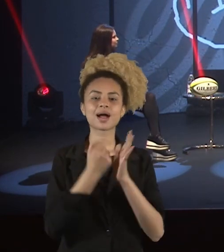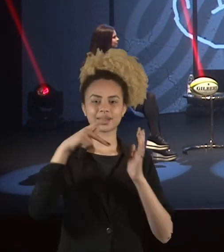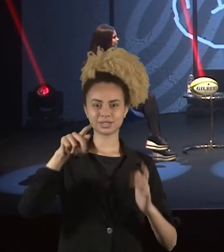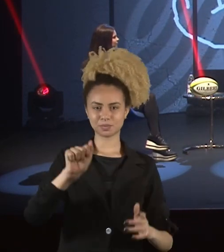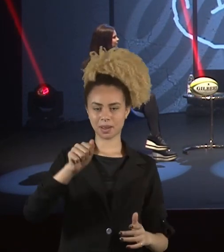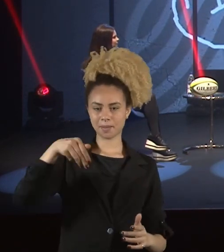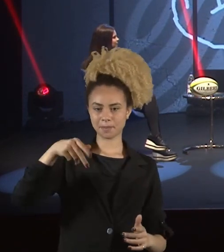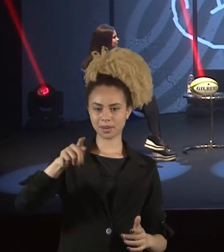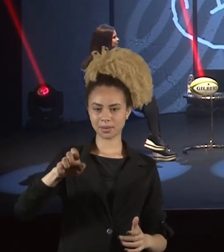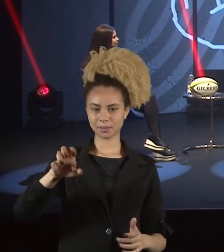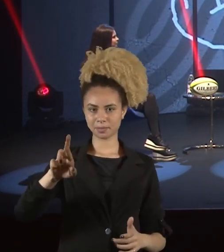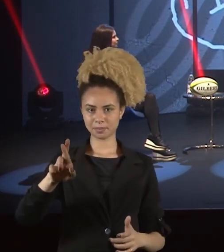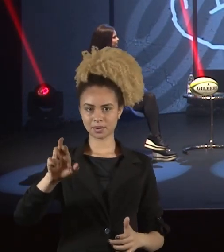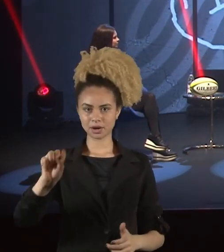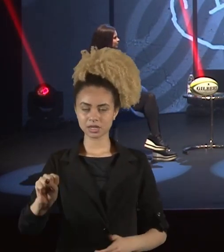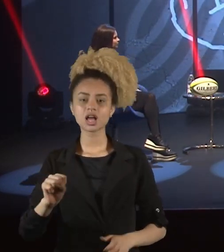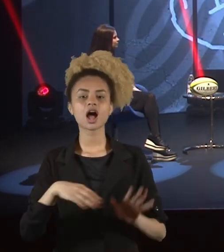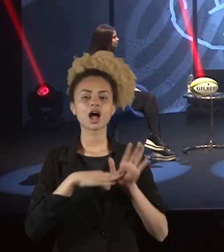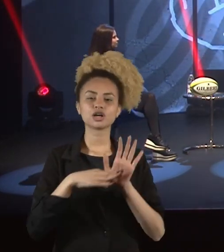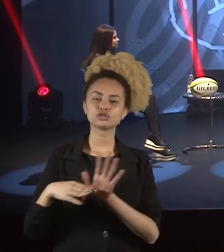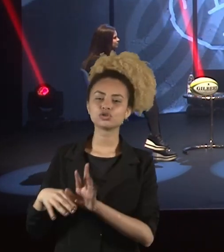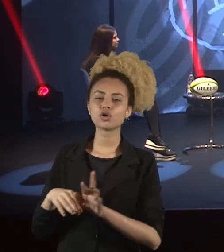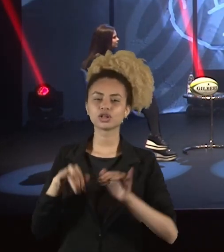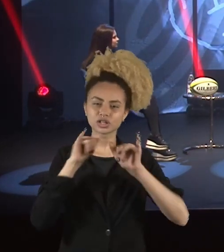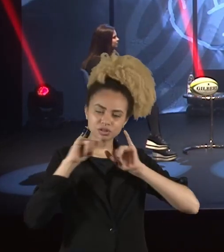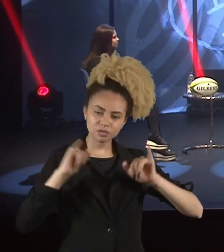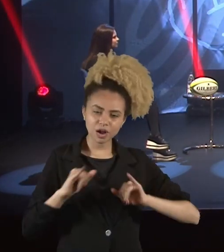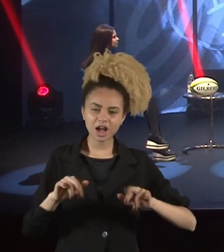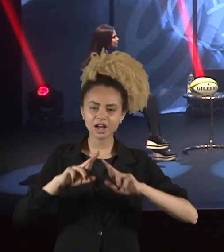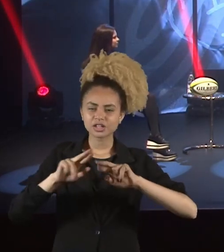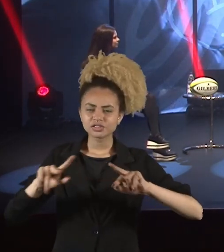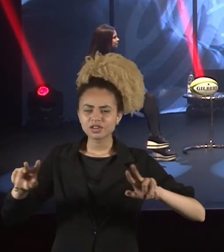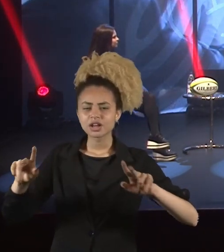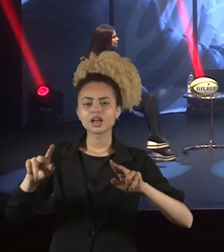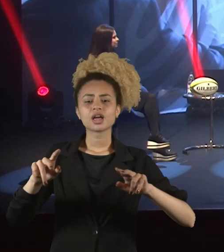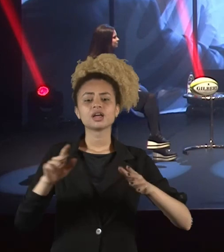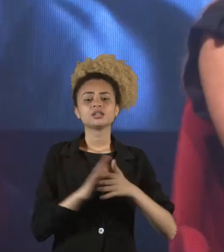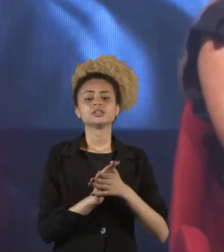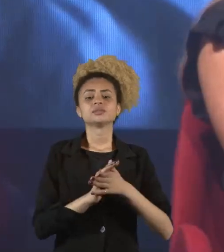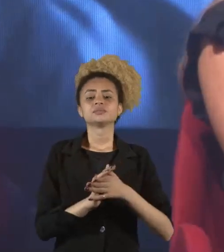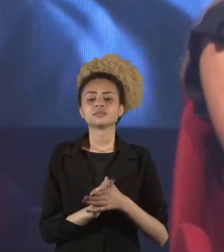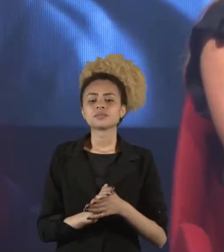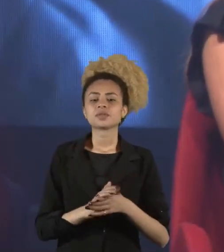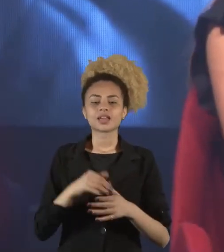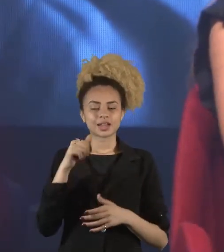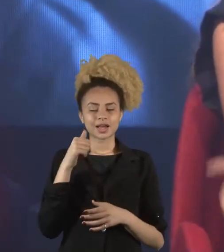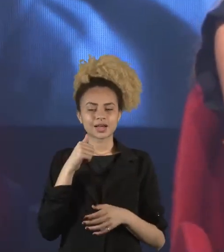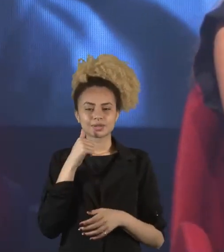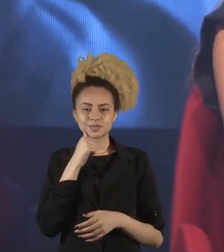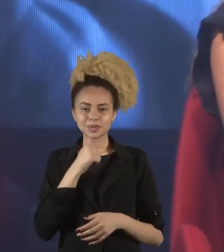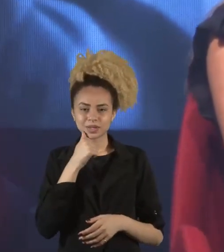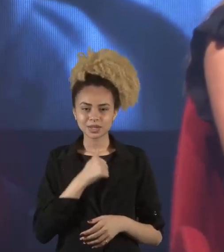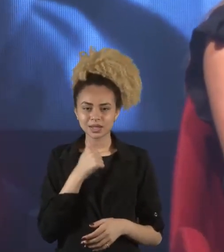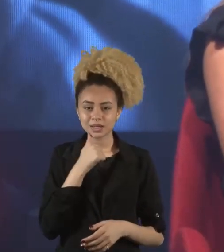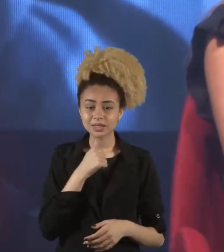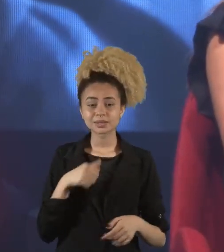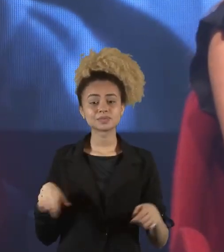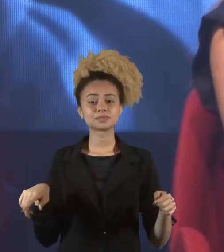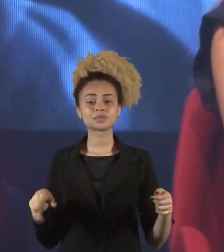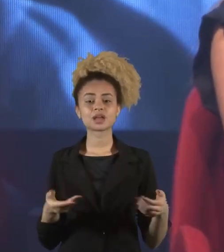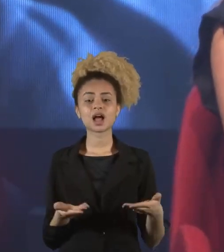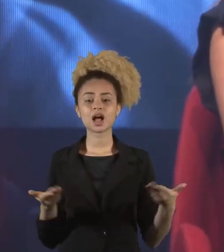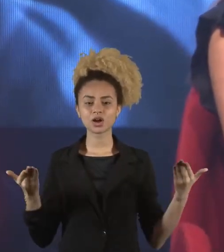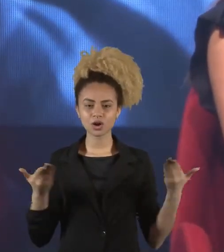na divulgação de diferentes produtos através de compra das mães e das meninas. Recentemente,